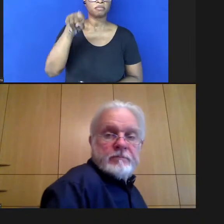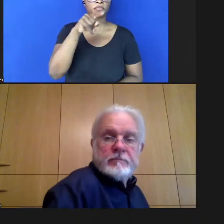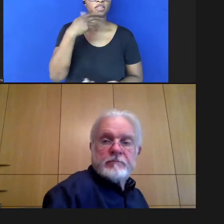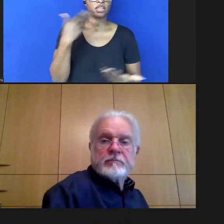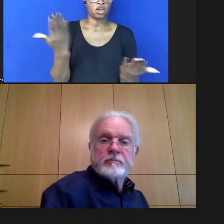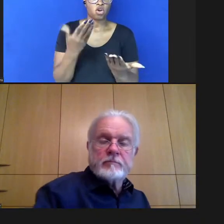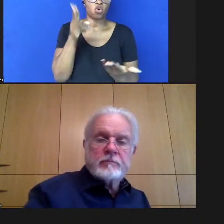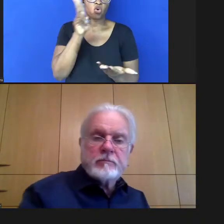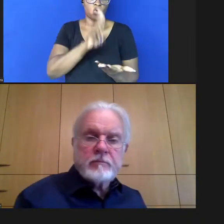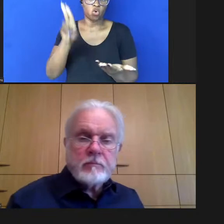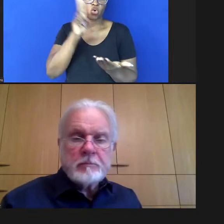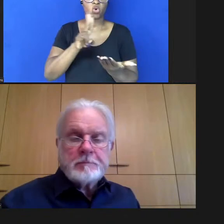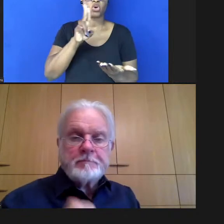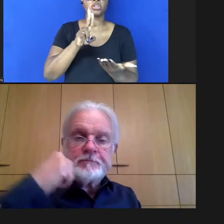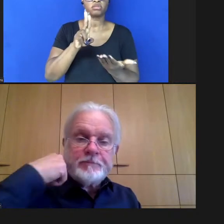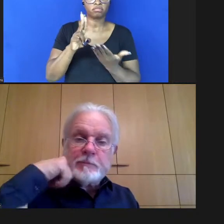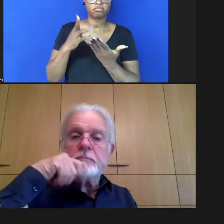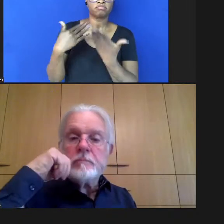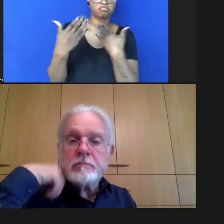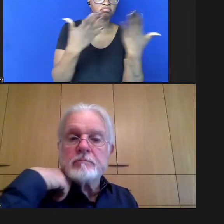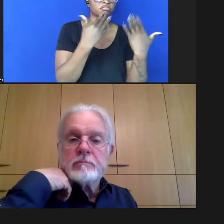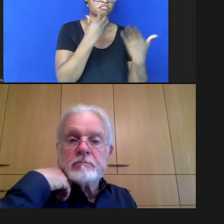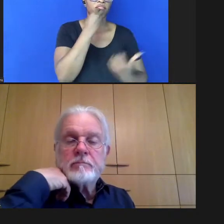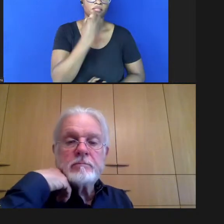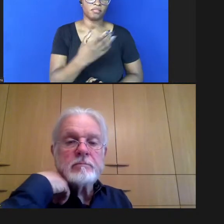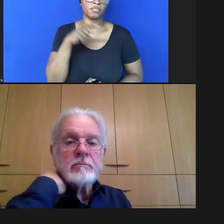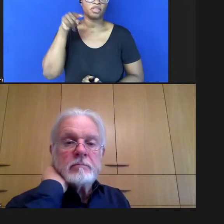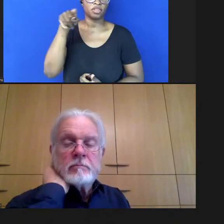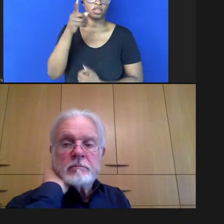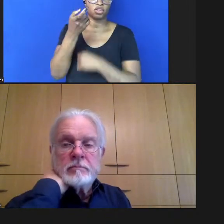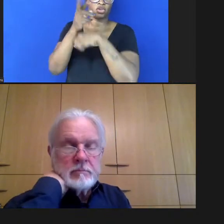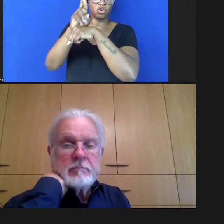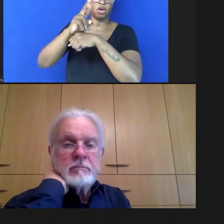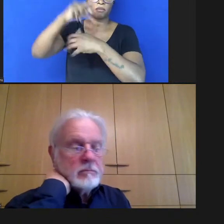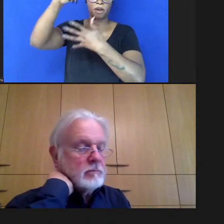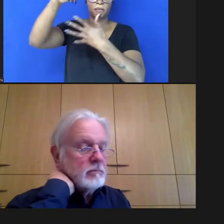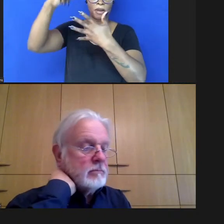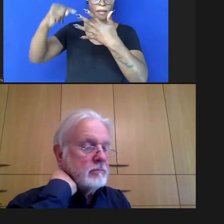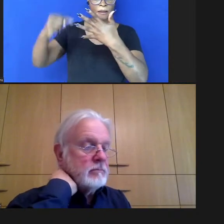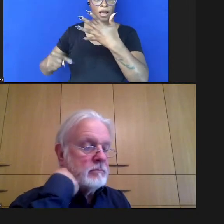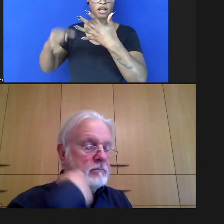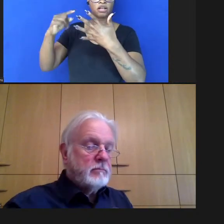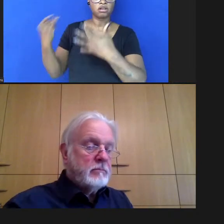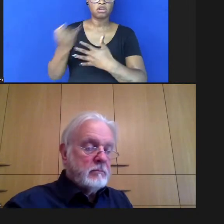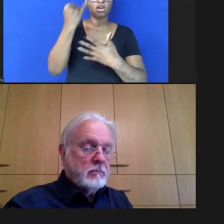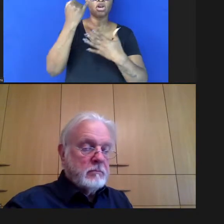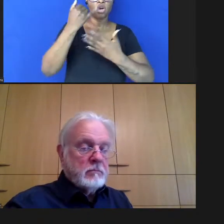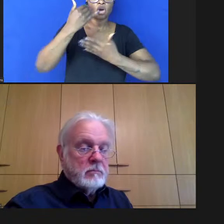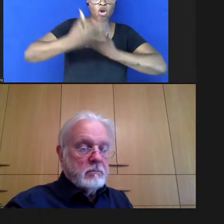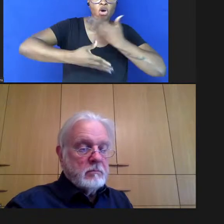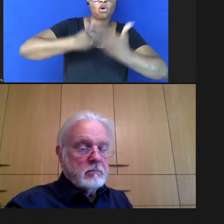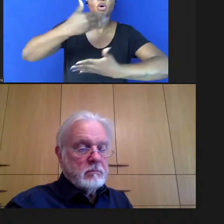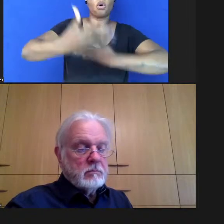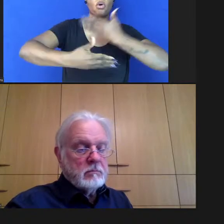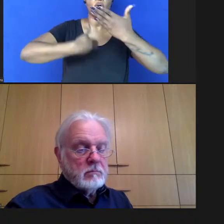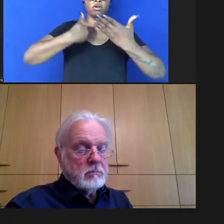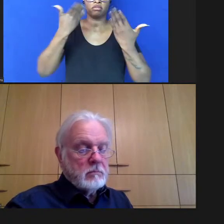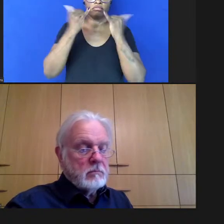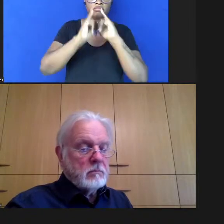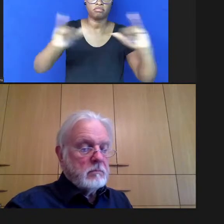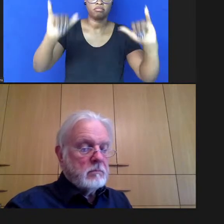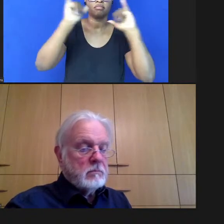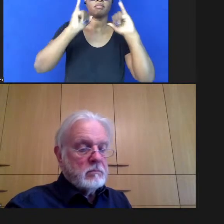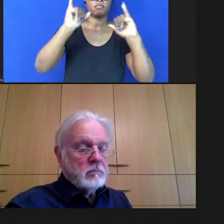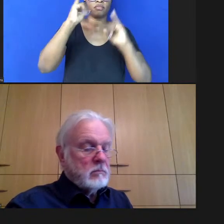apresentações o doutor Rintier ainda contou algumas questões relevantes do processo de comunicação científica no contexto